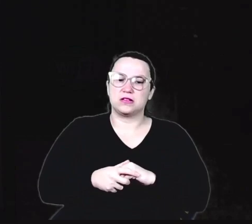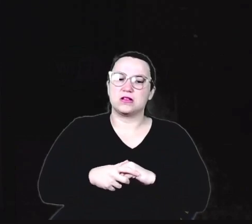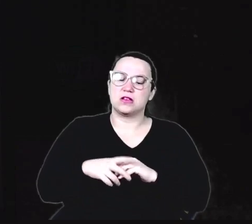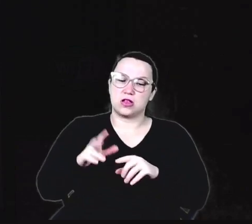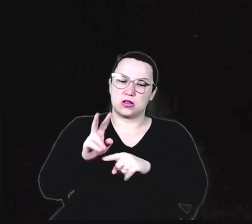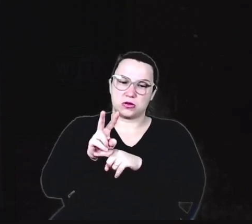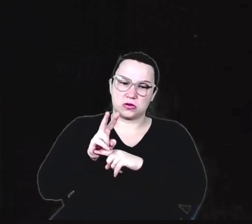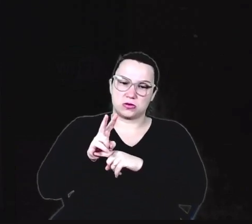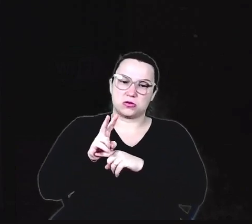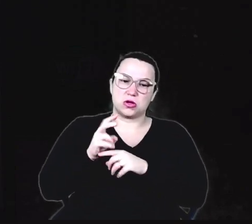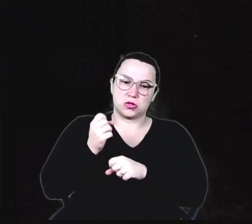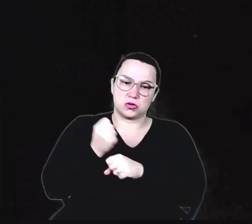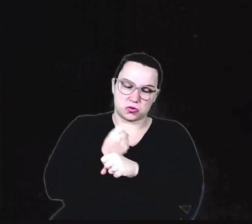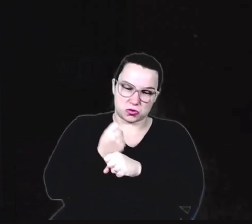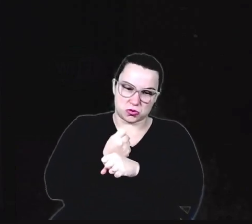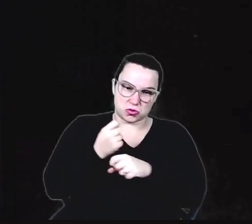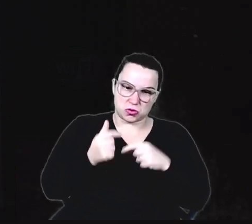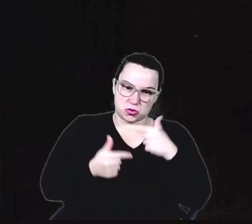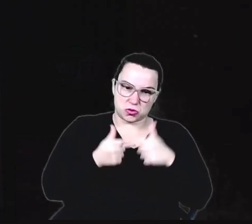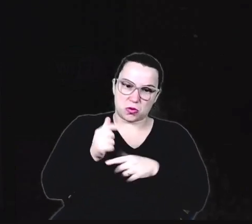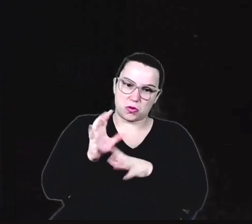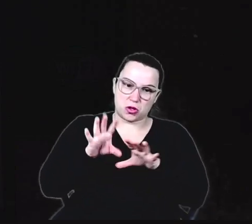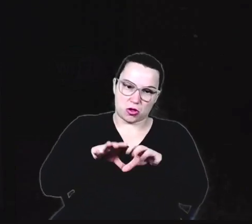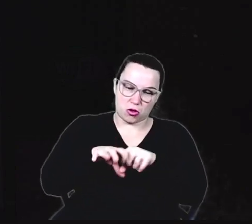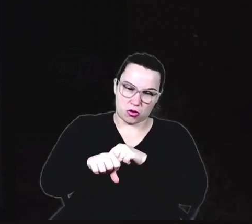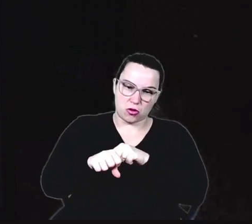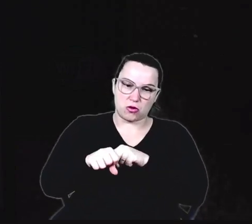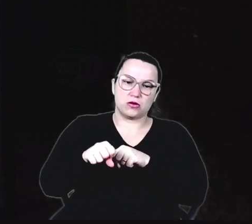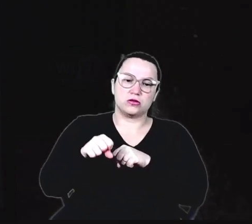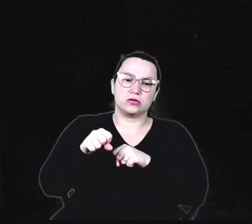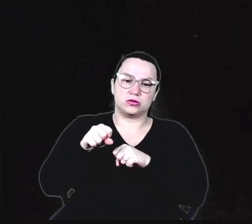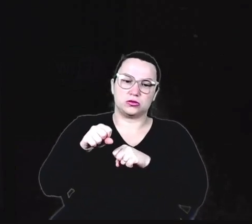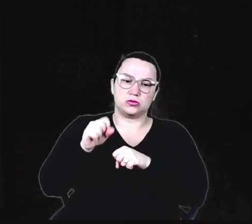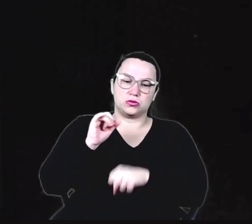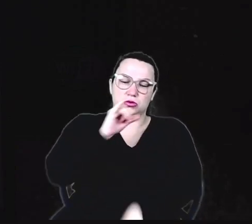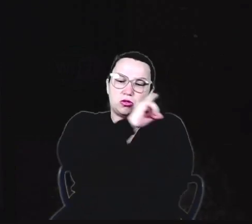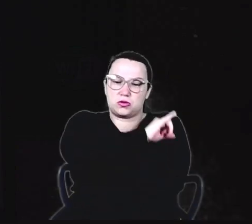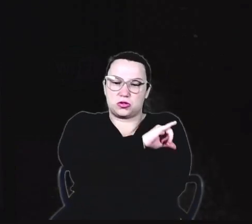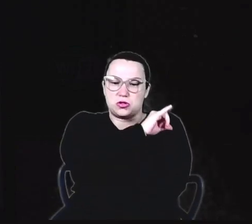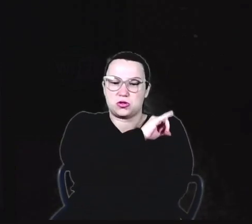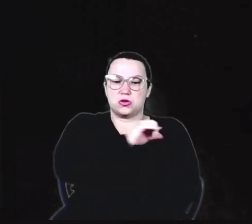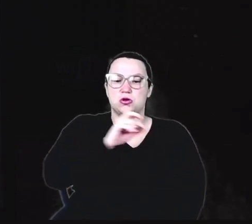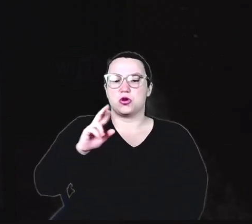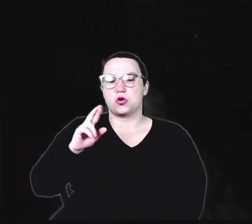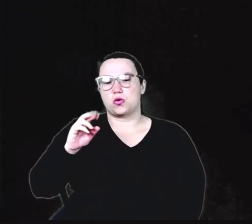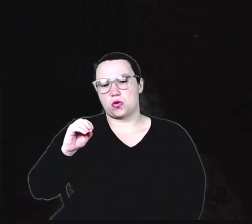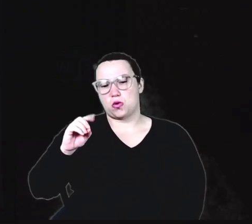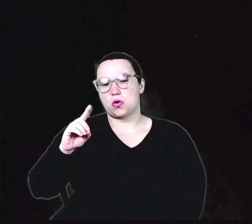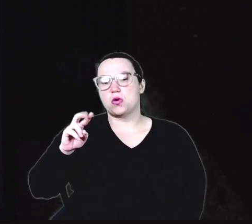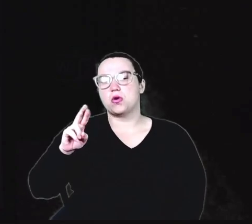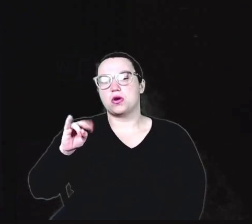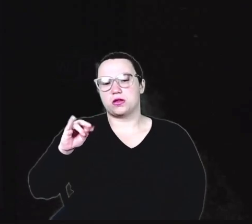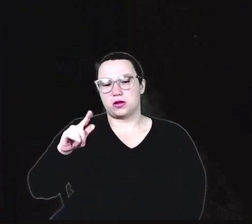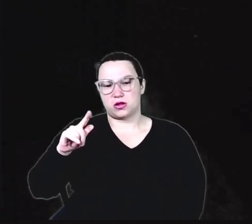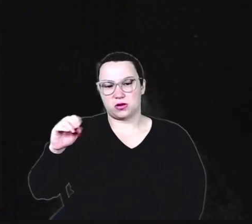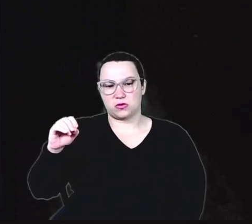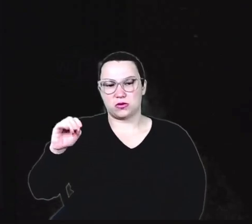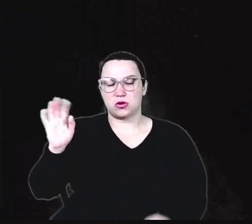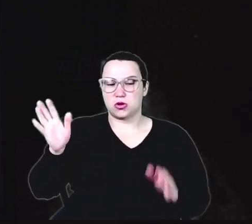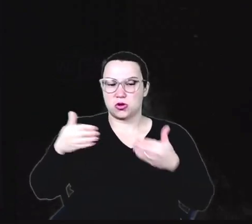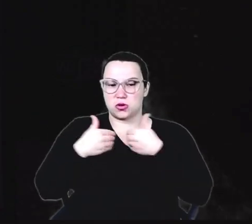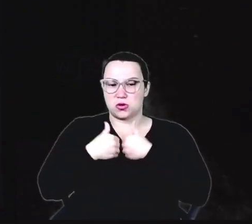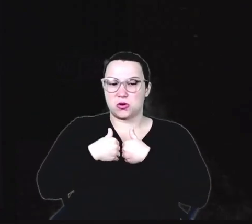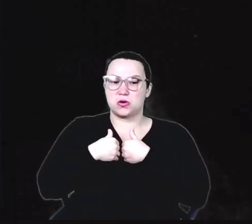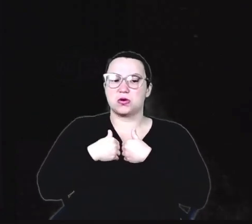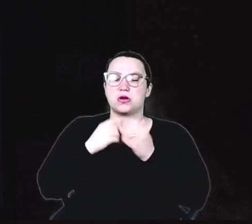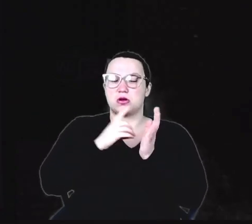construir esses materiais devido a uma formação que eu fiz no Rio de Janeiro com o Rodrigo Privio em uma das maiores academias de autismo e síndrome de Down